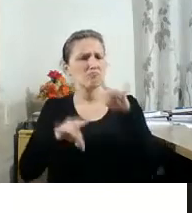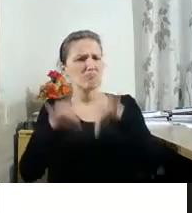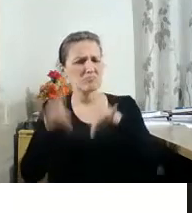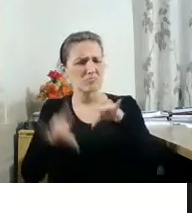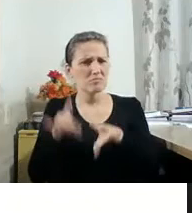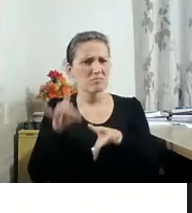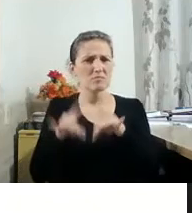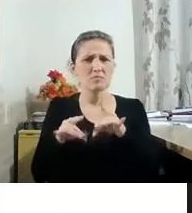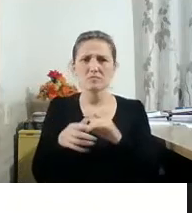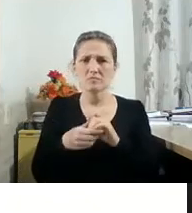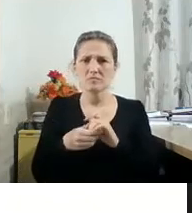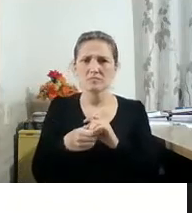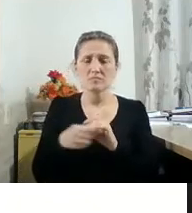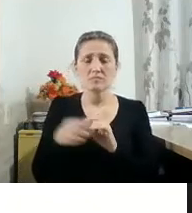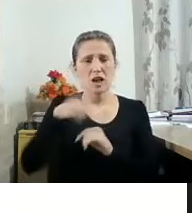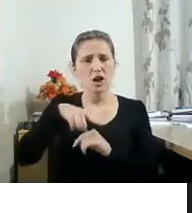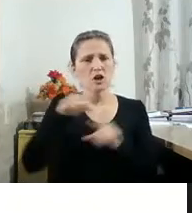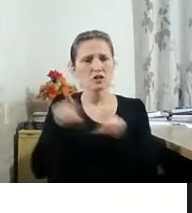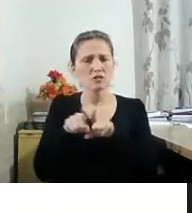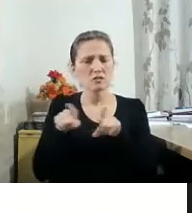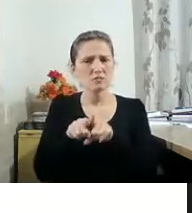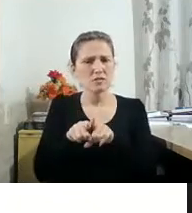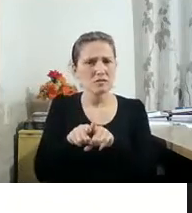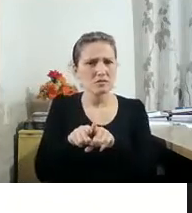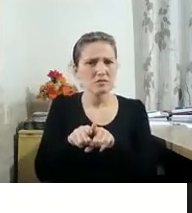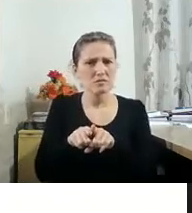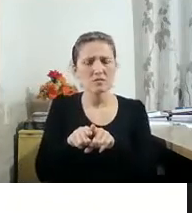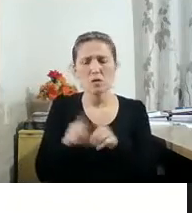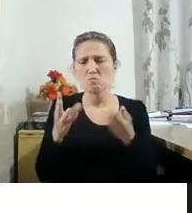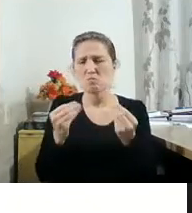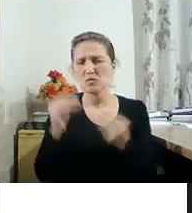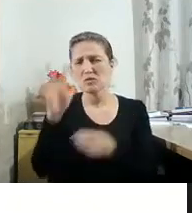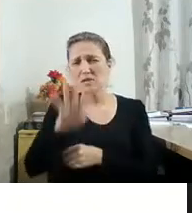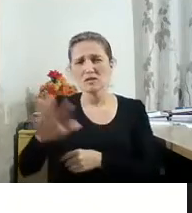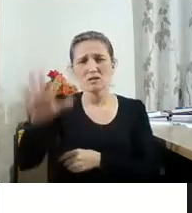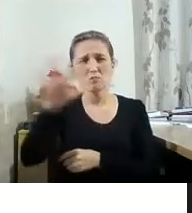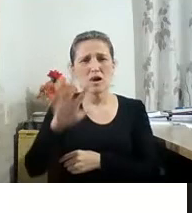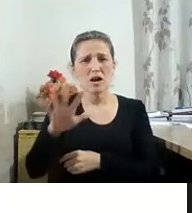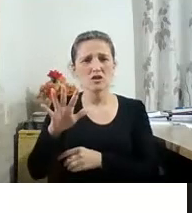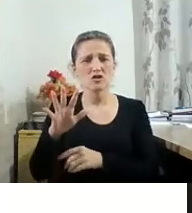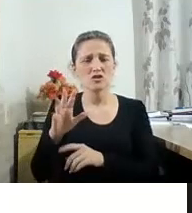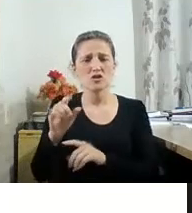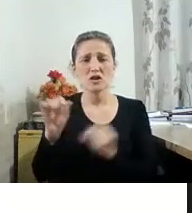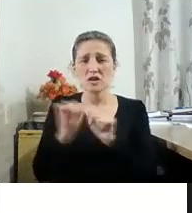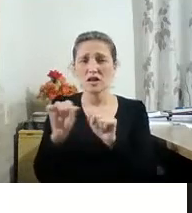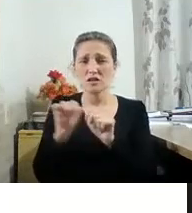alguma maneira, para mim também, muitas de suas imagens produzidas já no início, no final dos anos